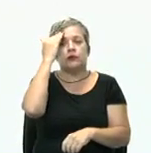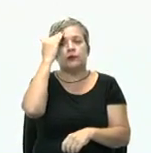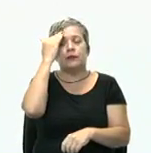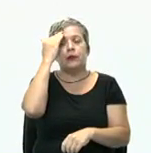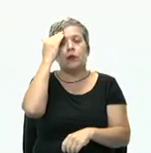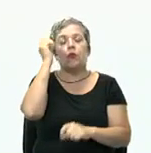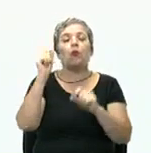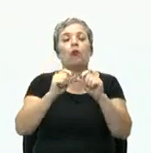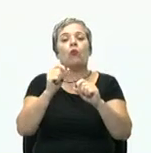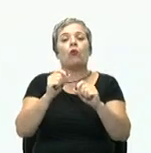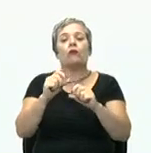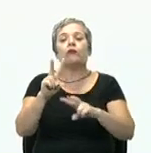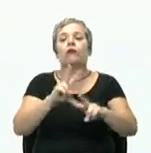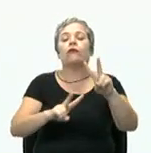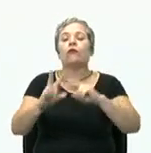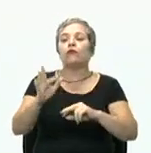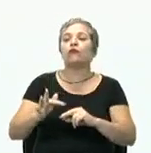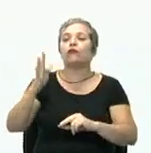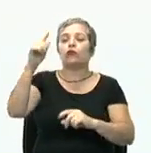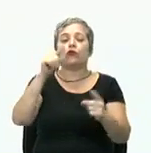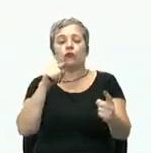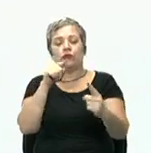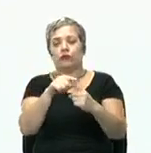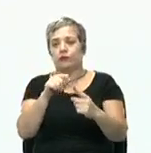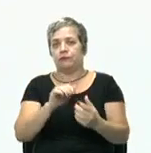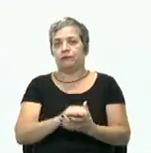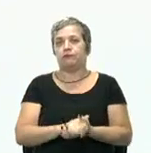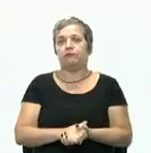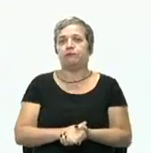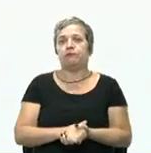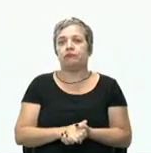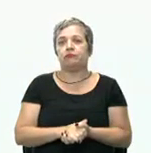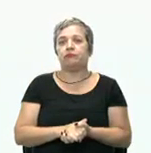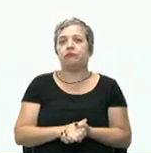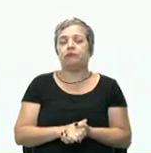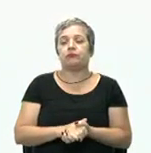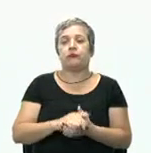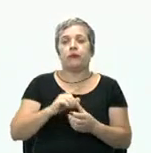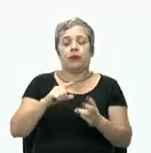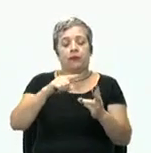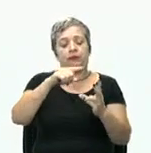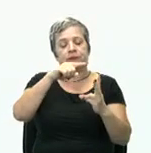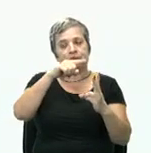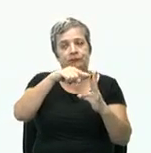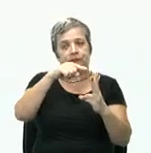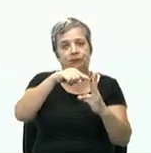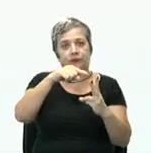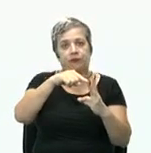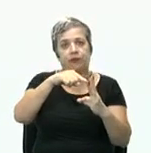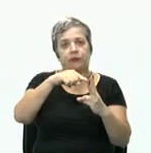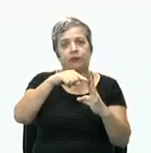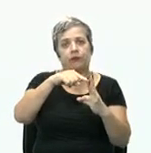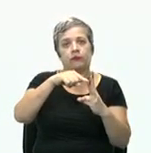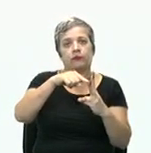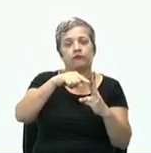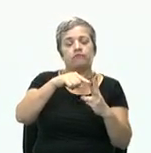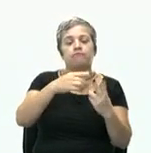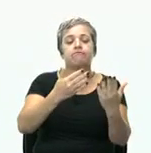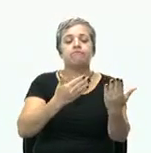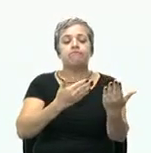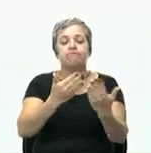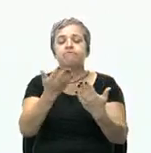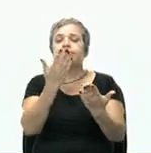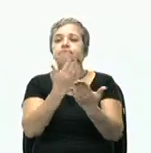visão, a visão e os objetivos estratégicos. Depois, vou fazer o que? O estabelecimento e revisão